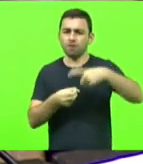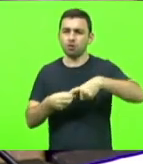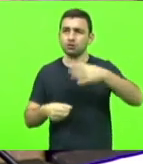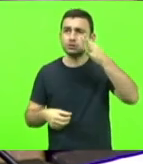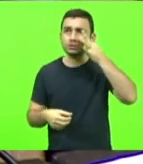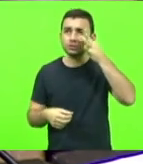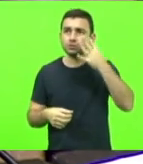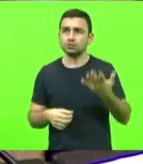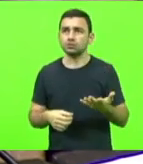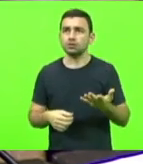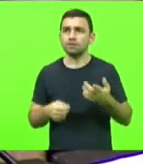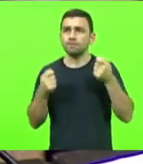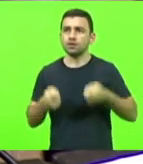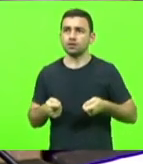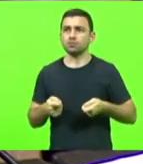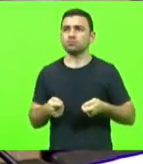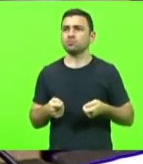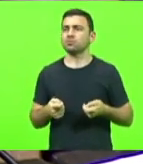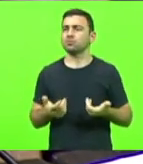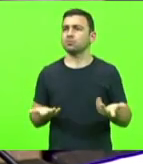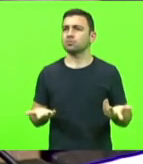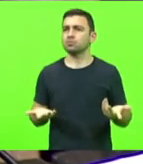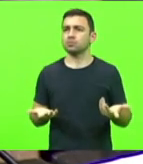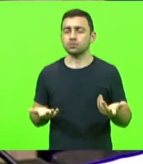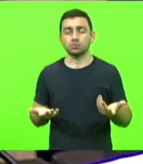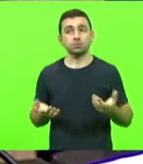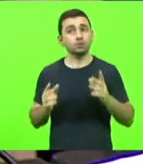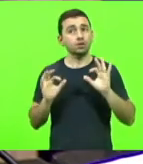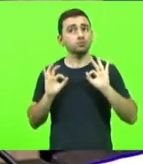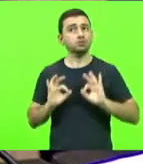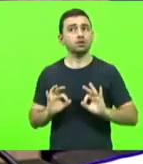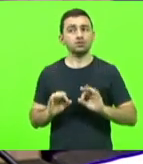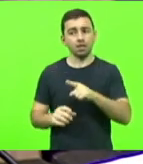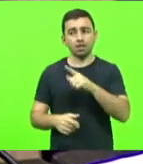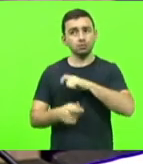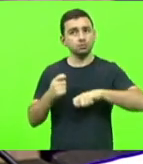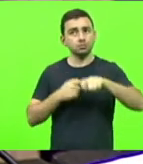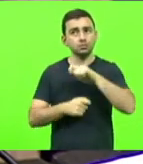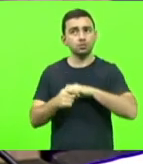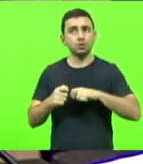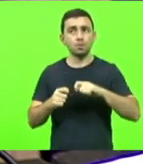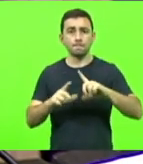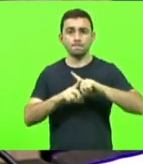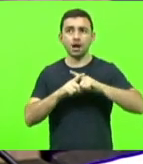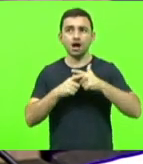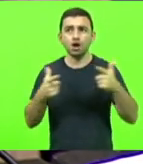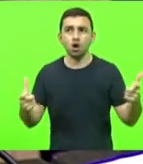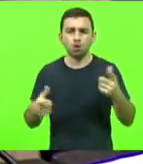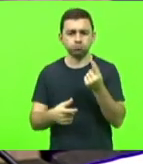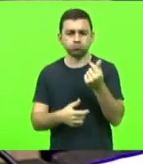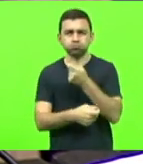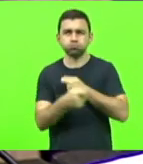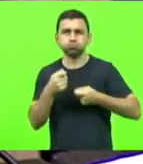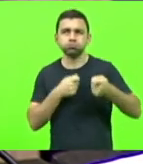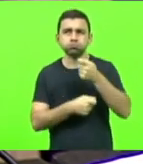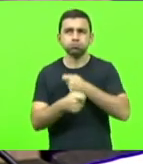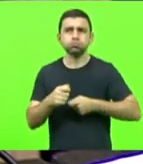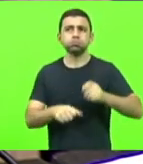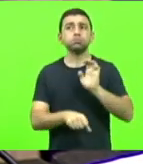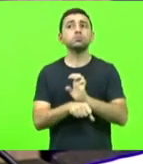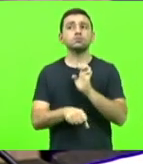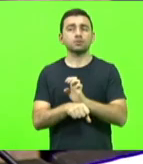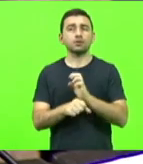com o vigor que deveria defender, já que é administrador de um dos maiores orçamentos do Estado. É verdade,